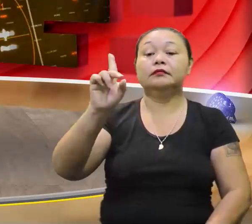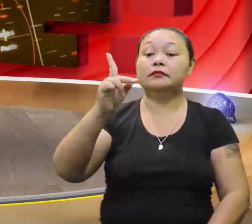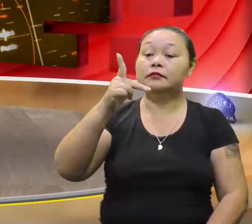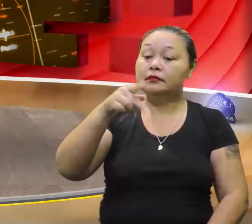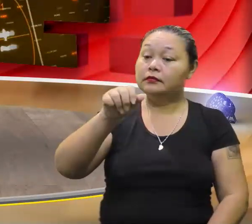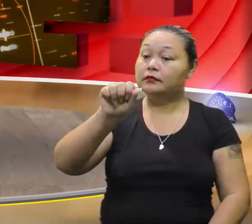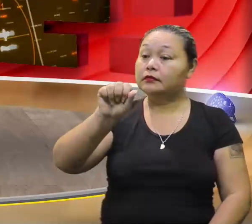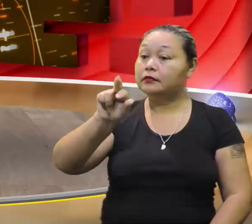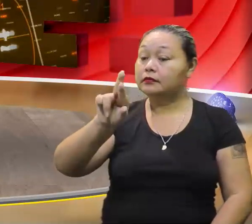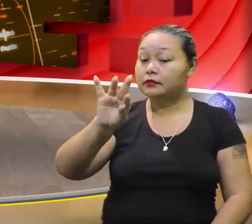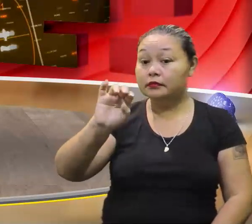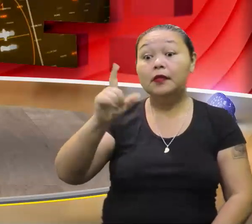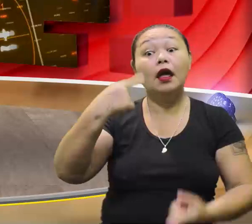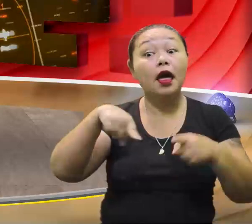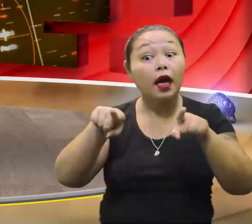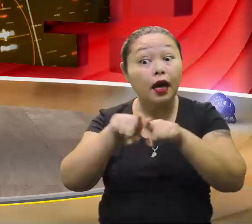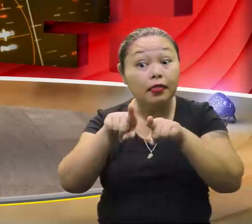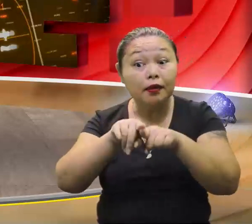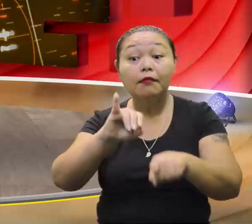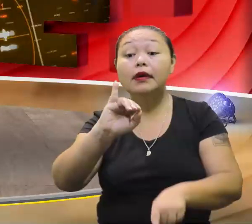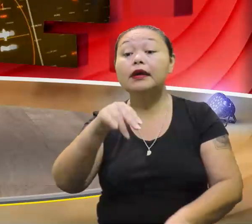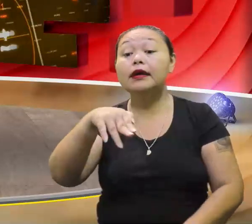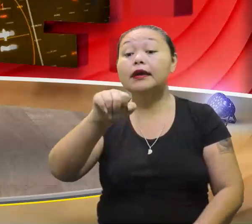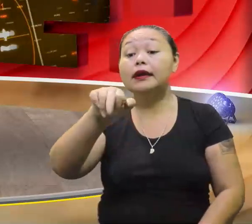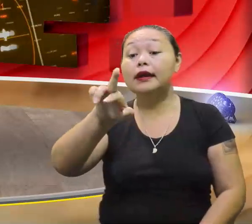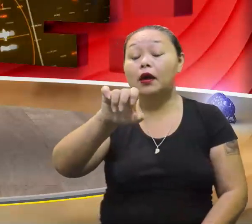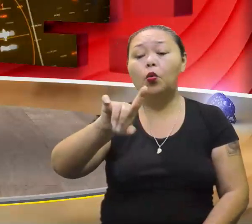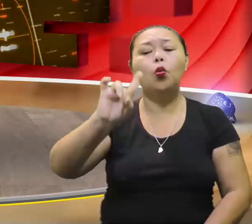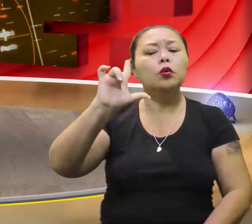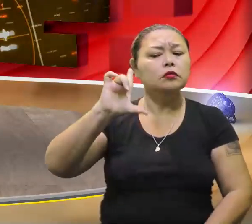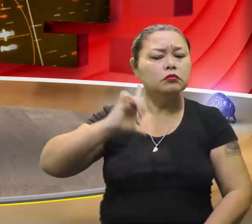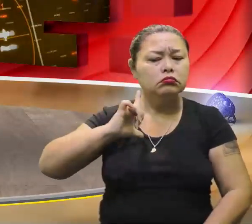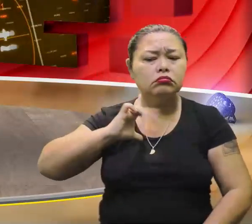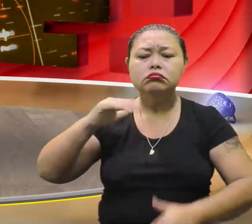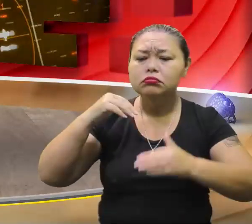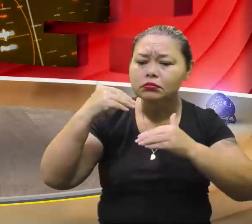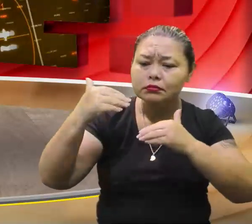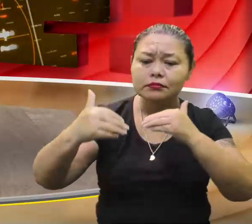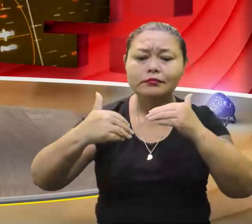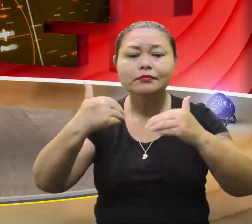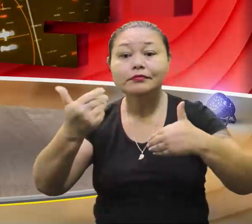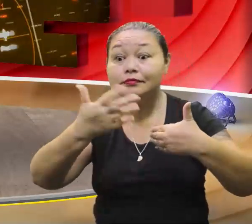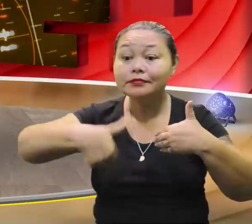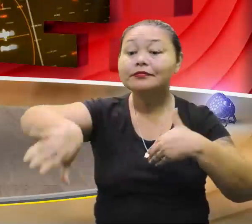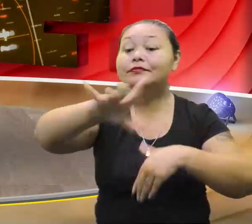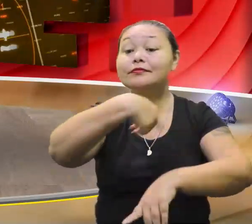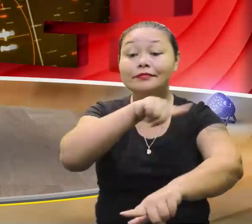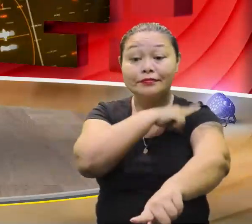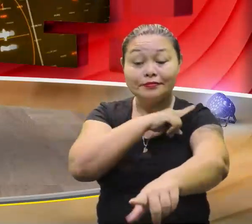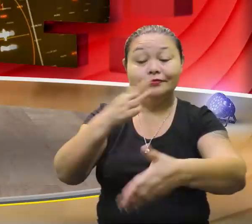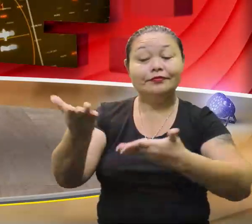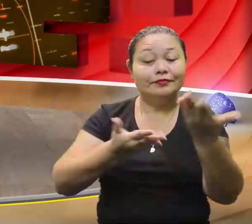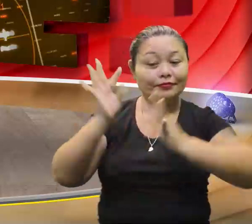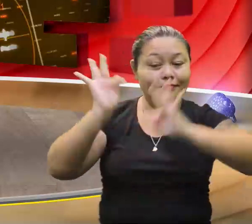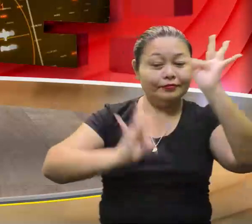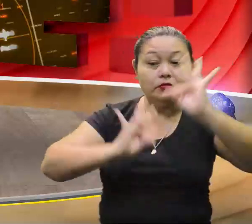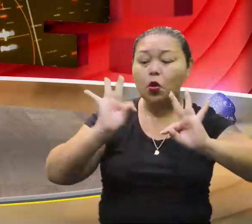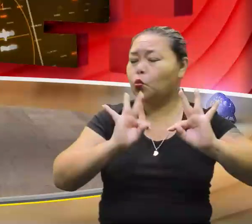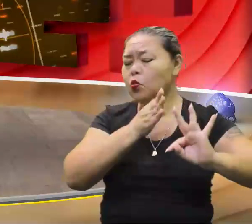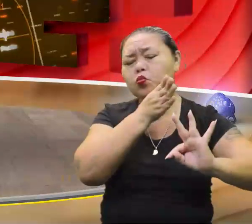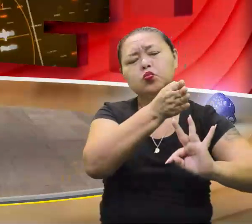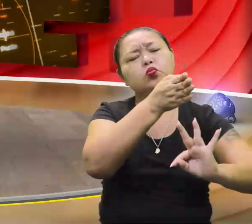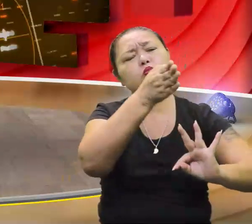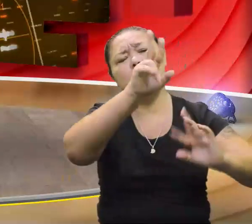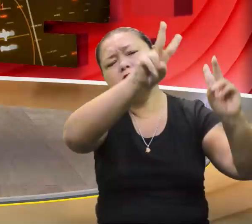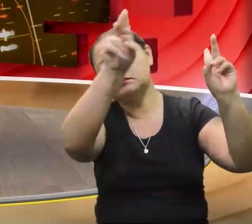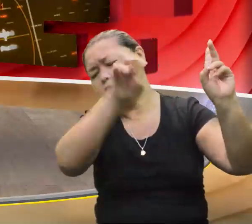inequação também. Ah, inequação também, legal. A gente teve mais um passinho à frente aí, porque a galera do primeiro ano da mediação passa por todo